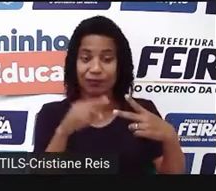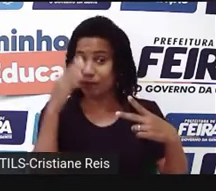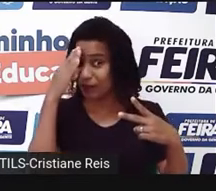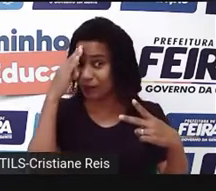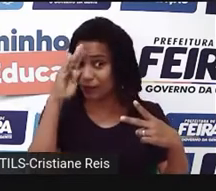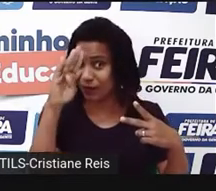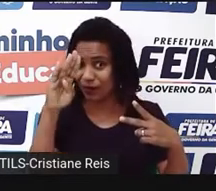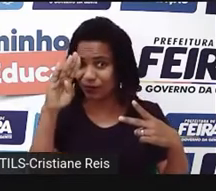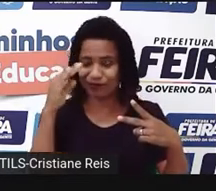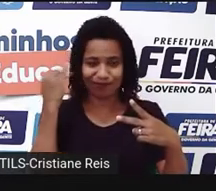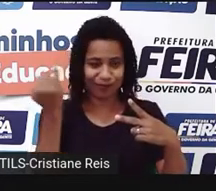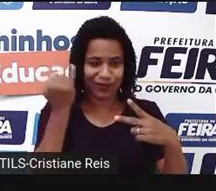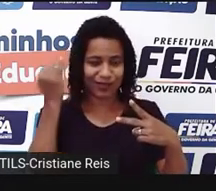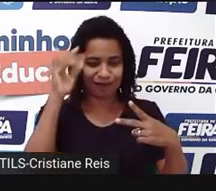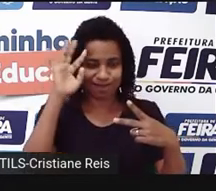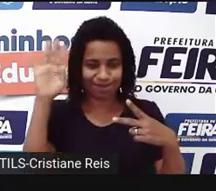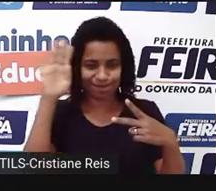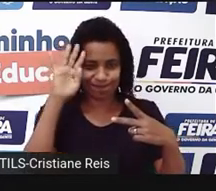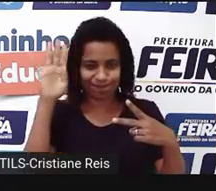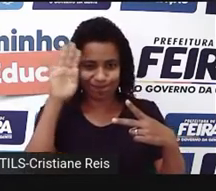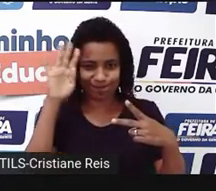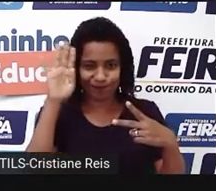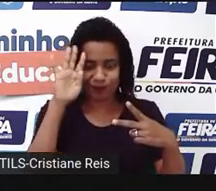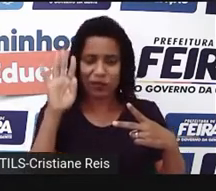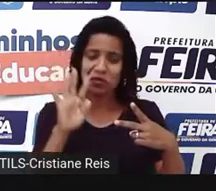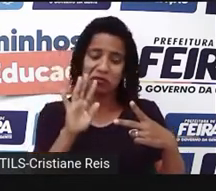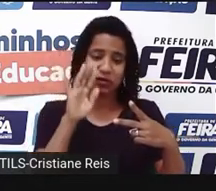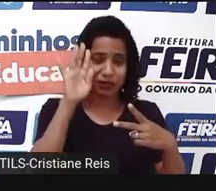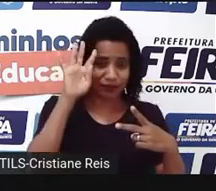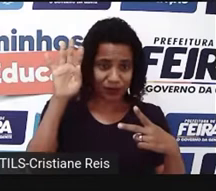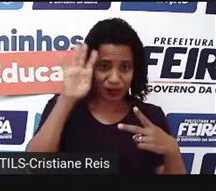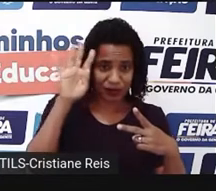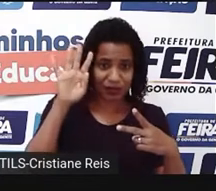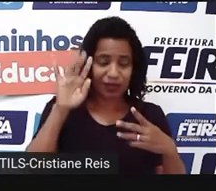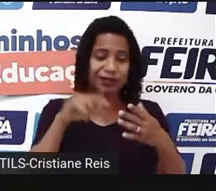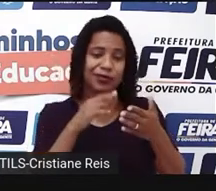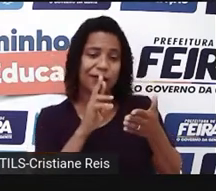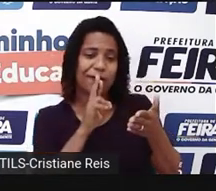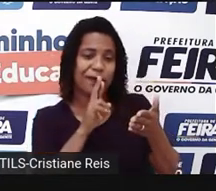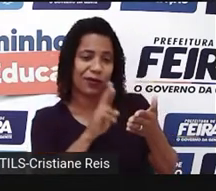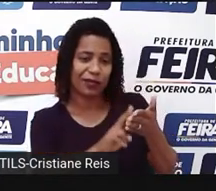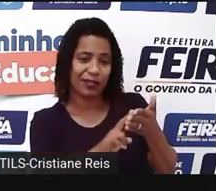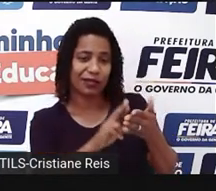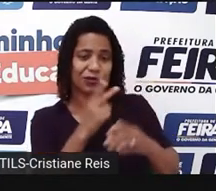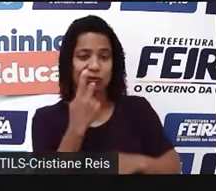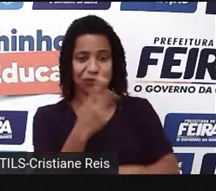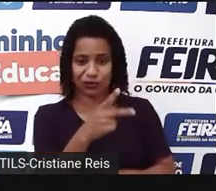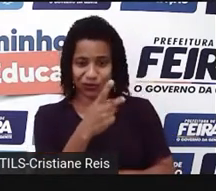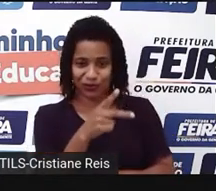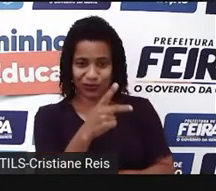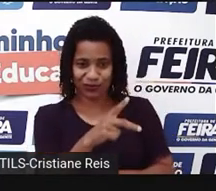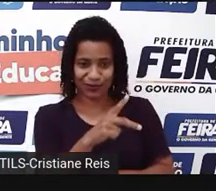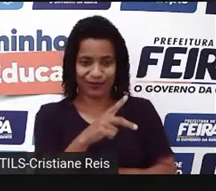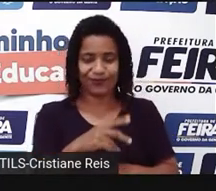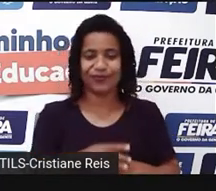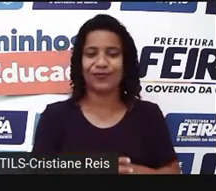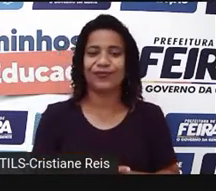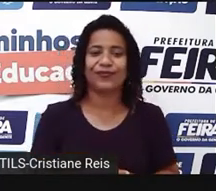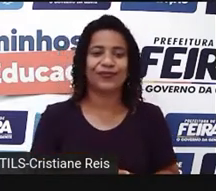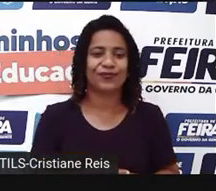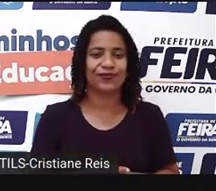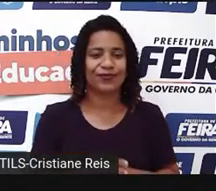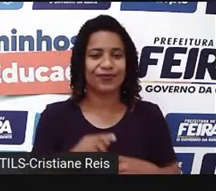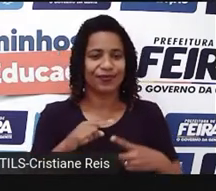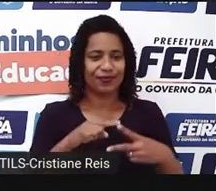e coloque a resposta de acordo com os seus conhecimentos. Number one. What's the